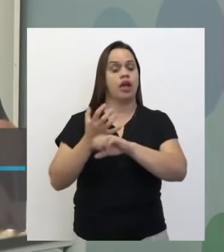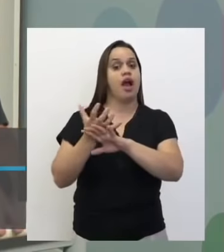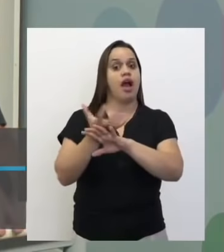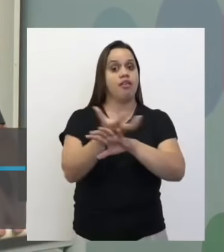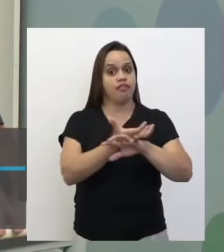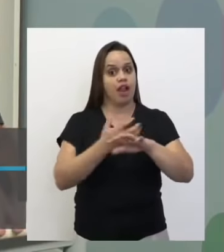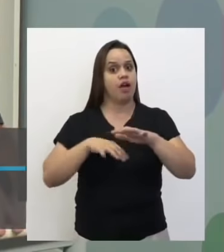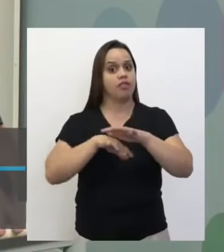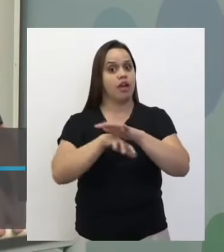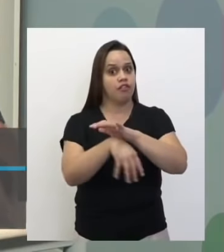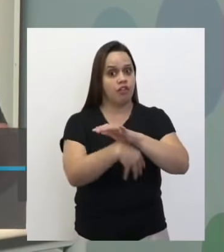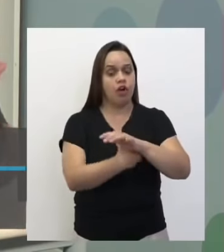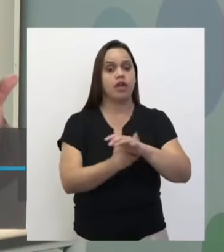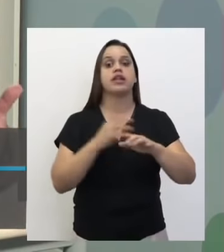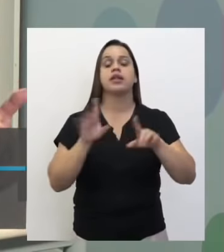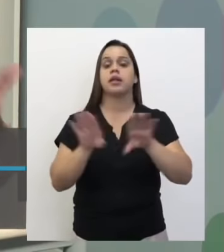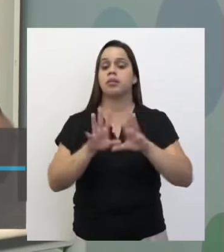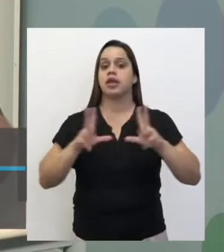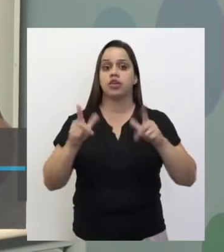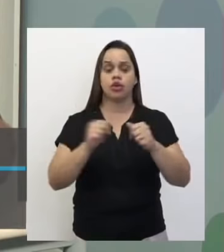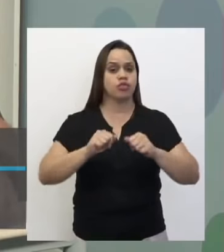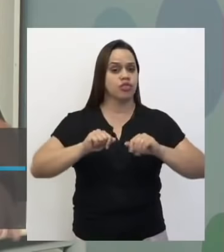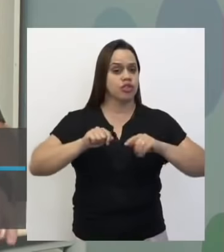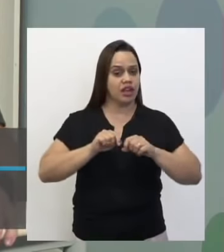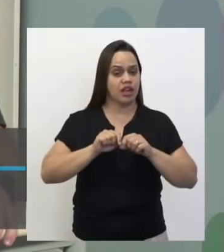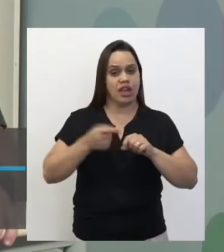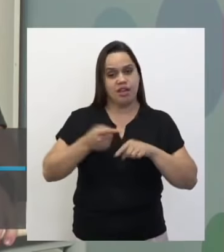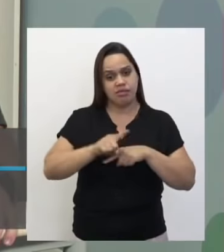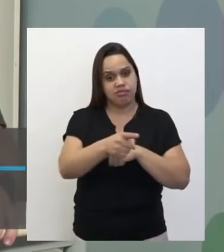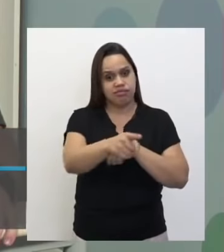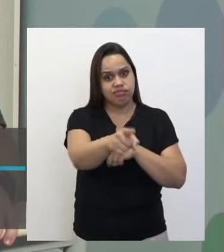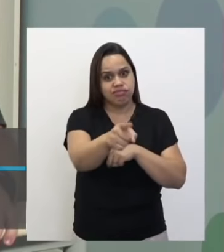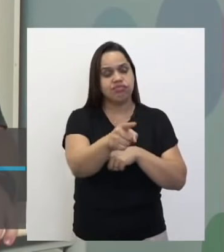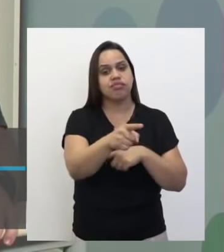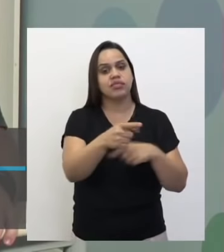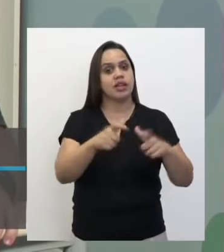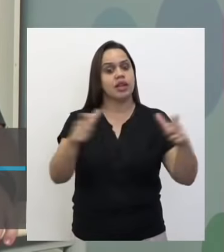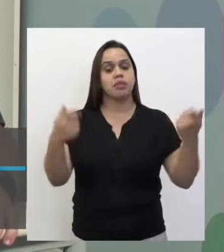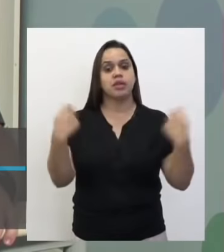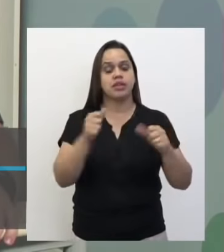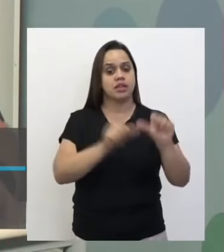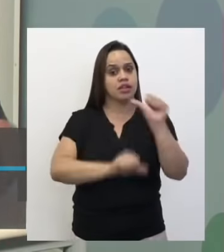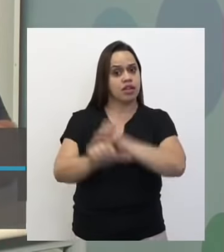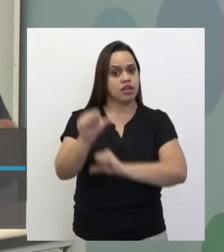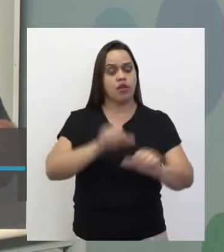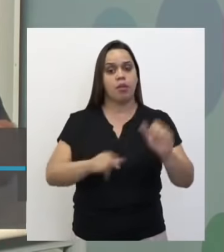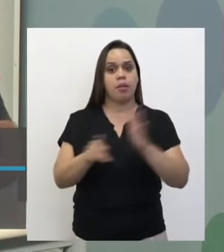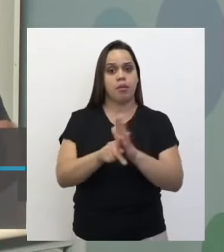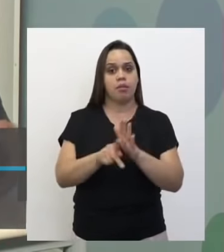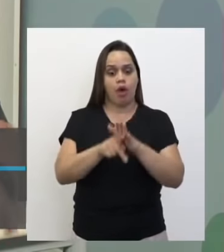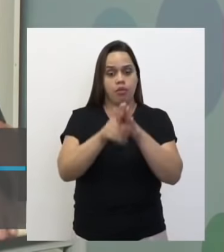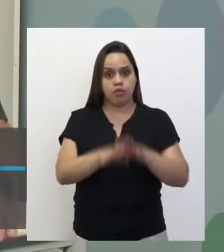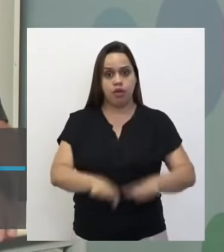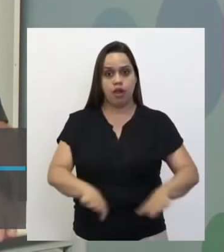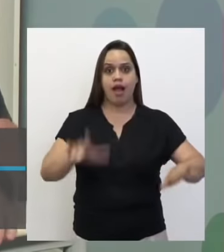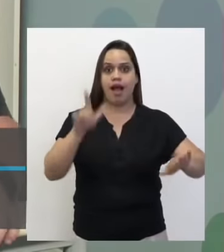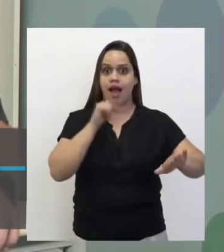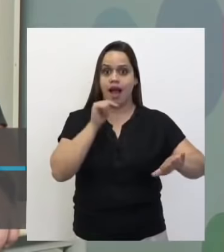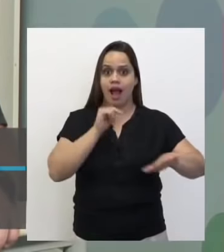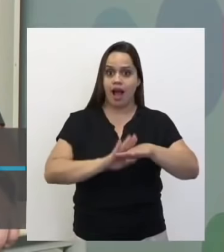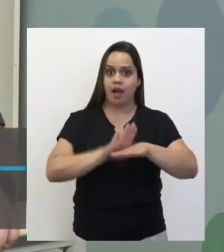quadrados aí que você tem que inundar para transformar em bacias hidrelétricas, em regiões de água para